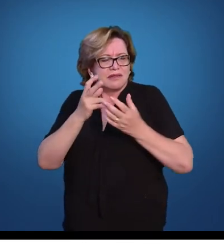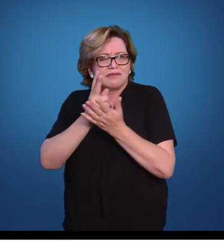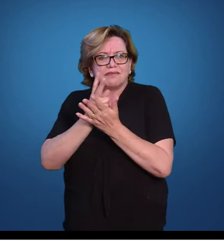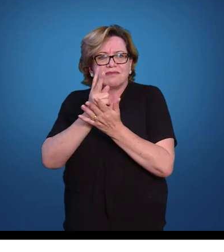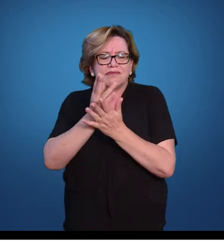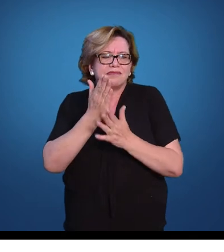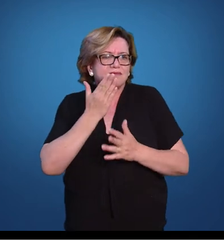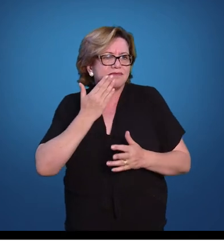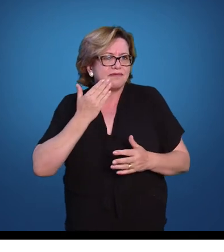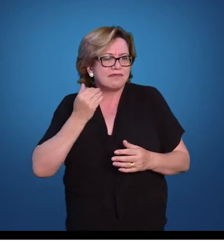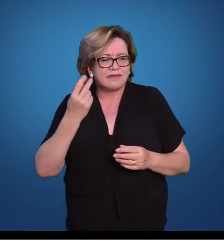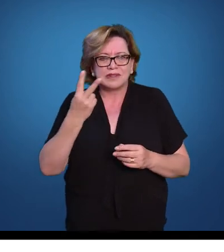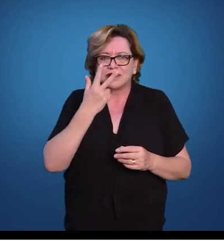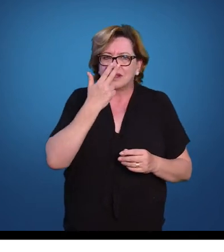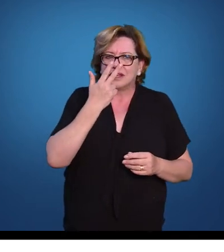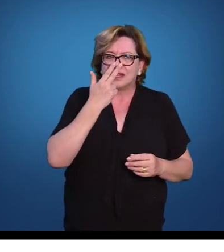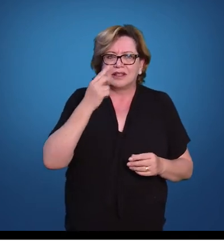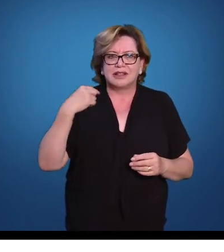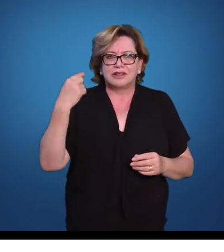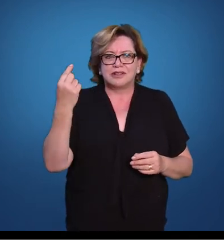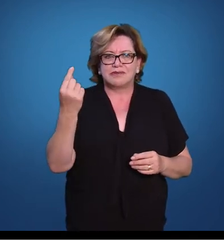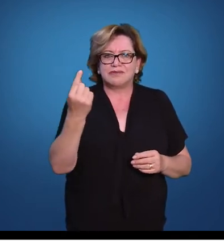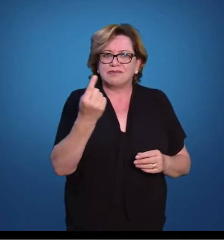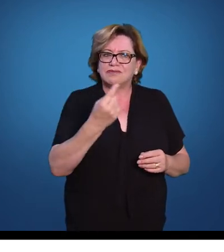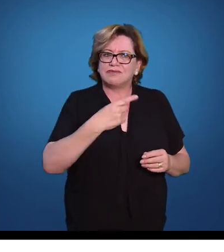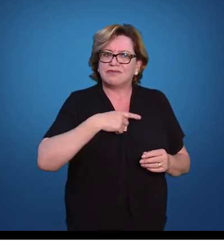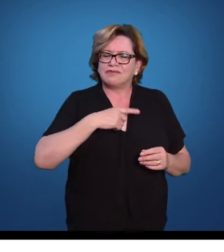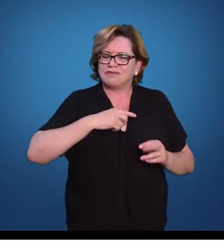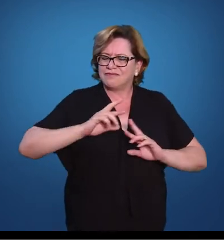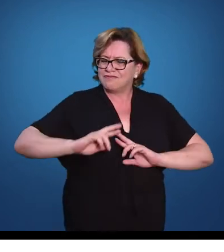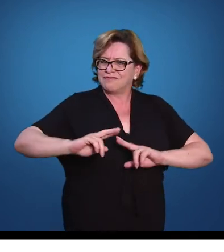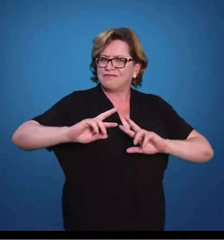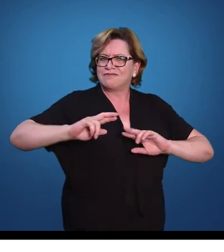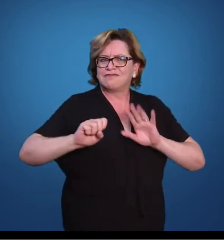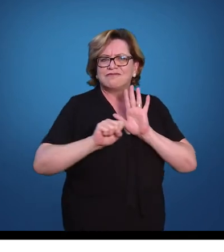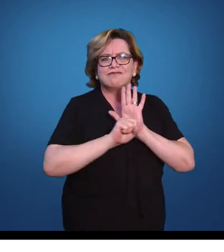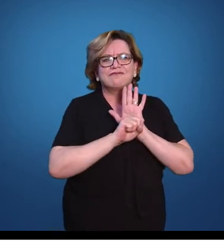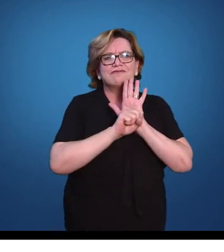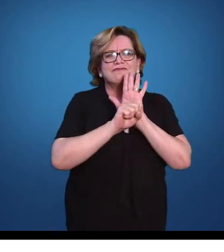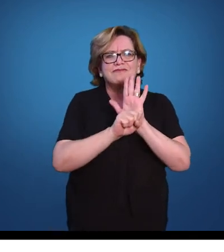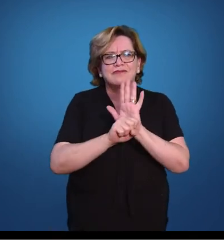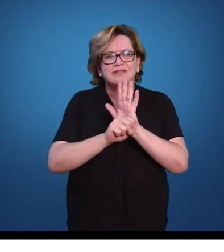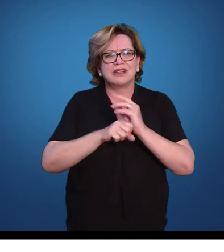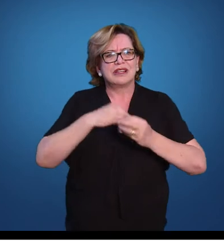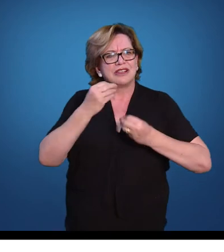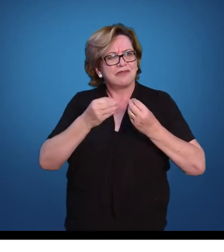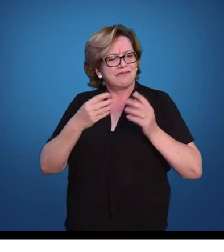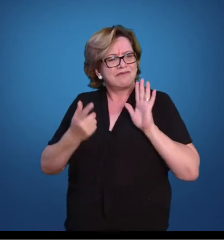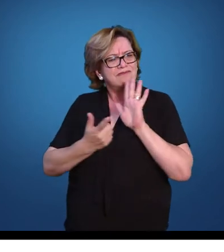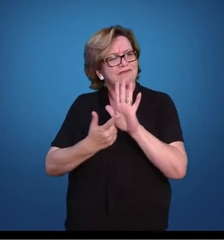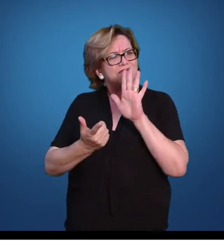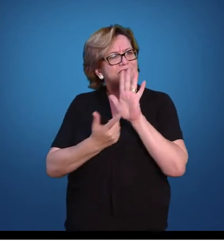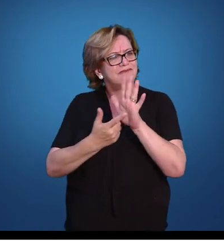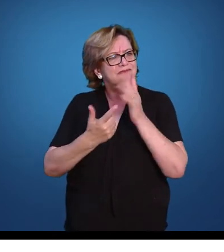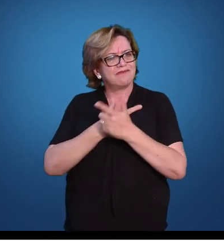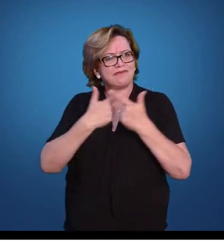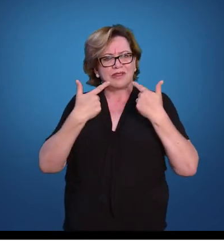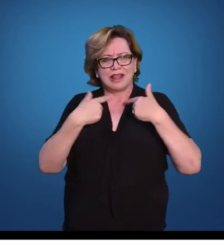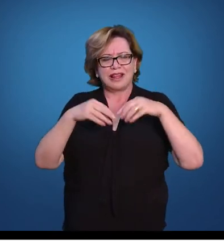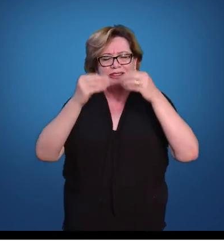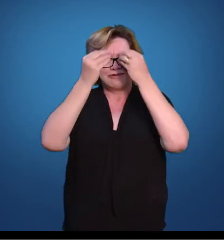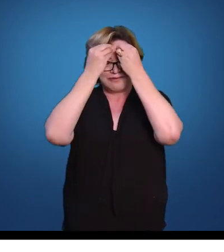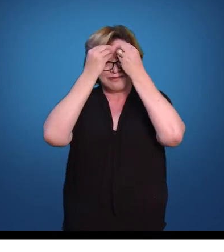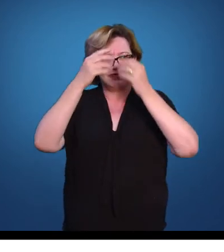somos soterrados por diferentes signos, por diferentes formas de manifestação das linguagens.